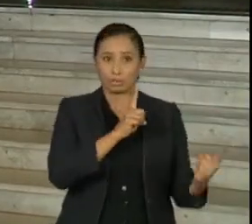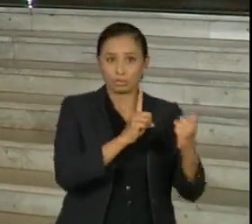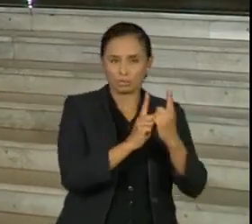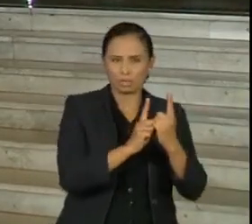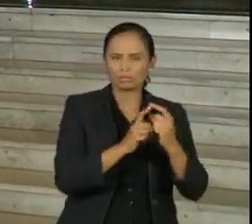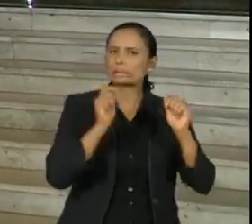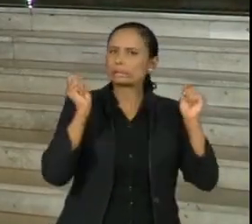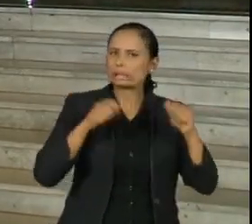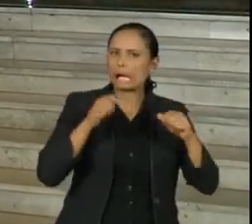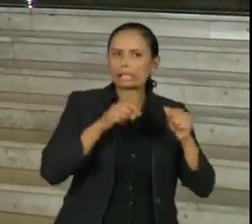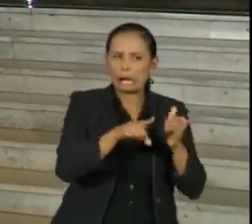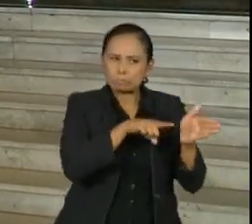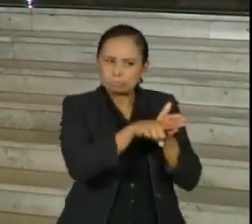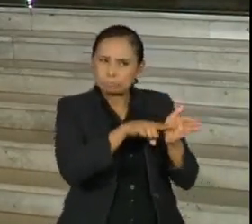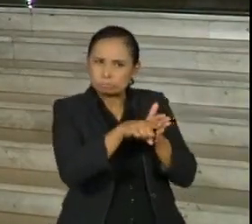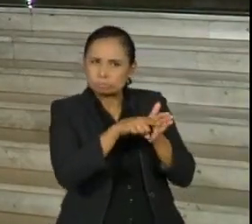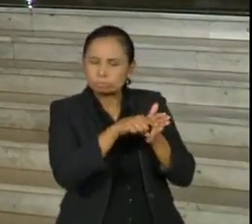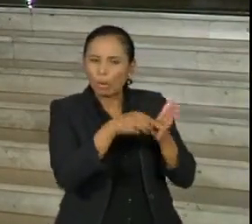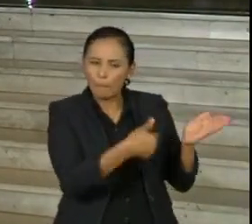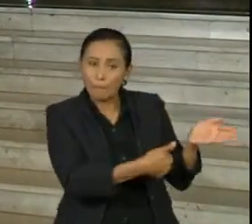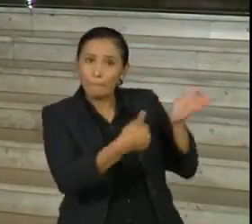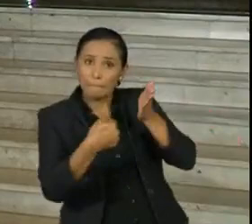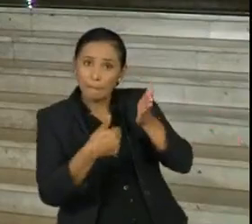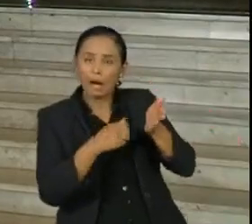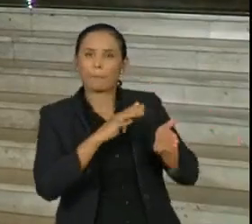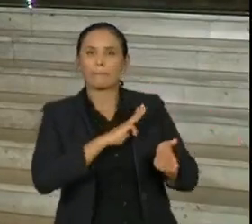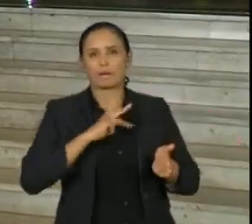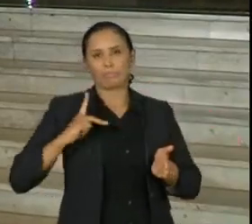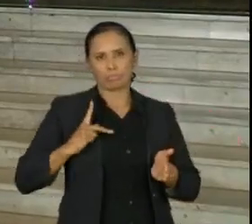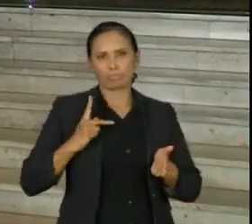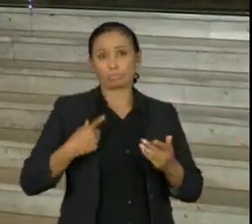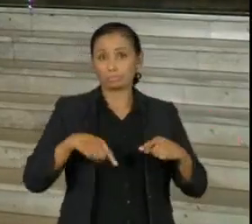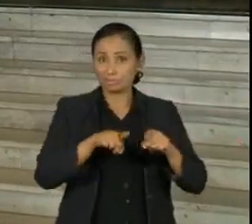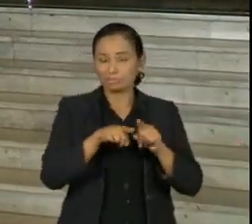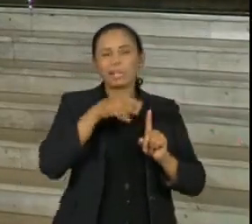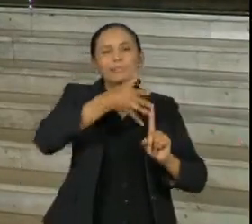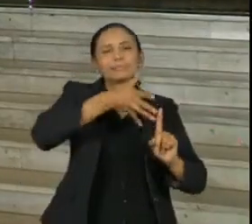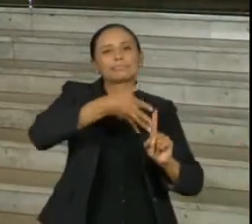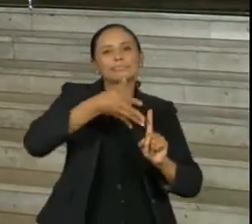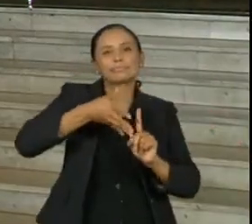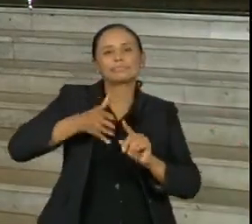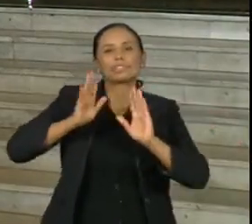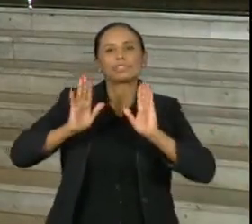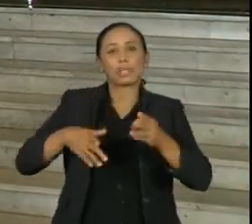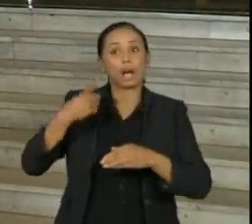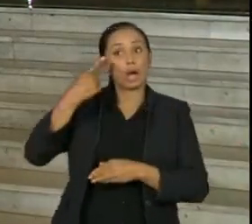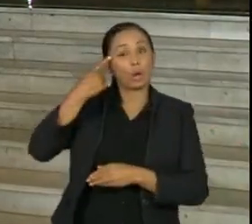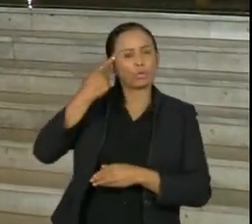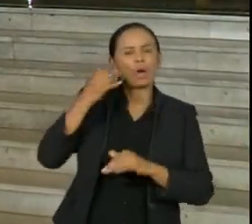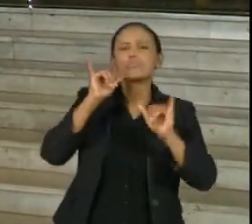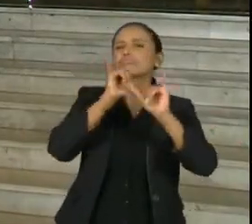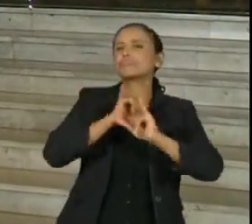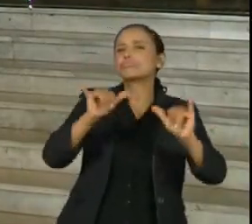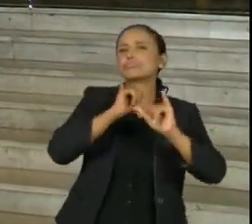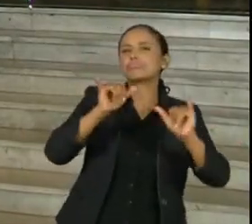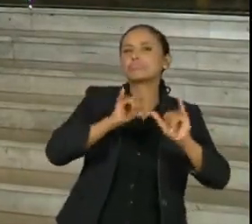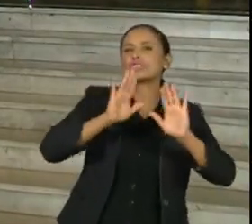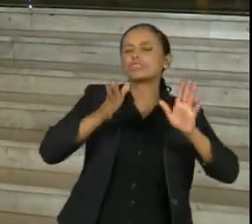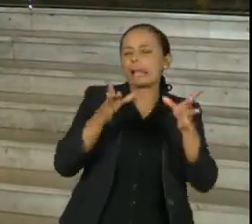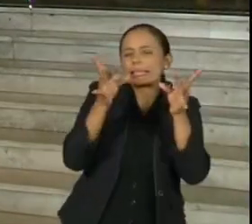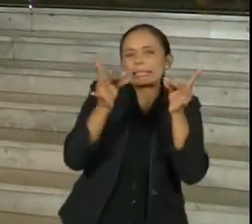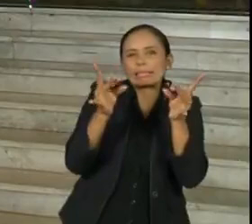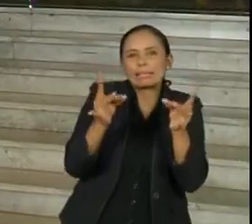para o Ministério Público. Em instantes, numa entrevista coletiva, o governador também vai detalhar